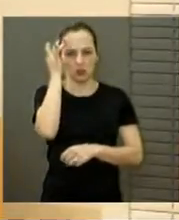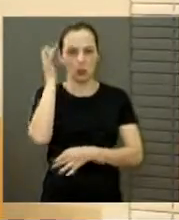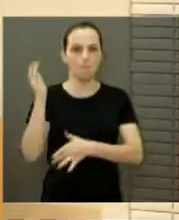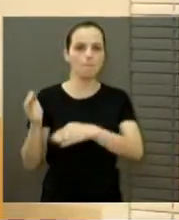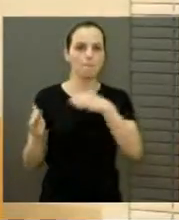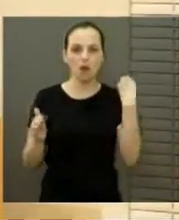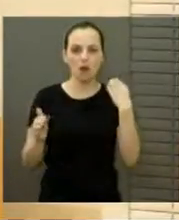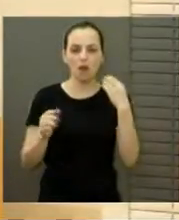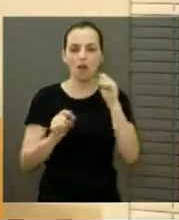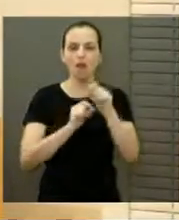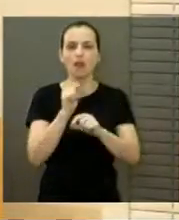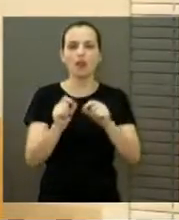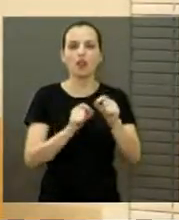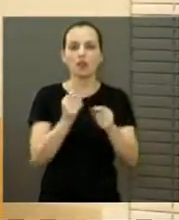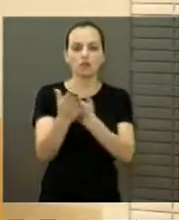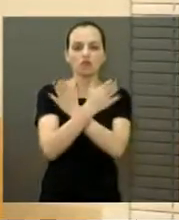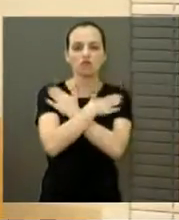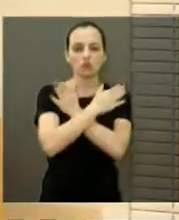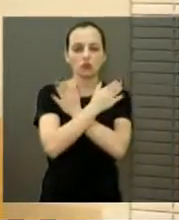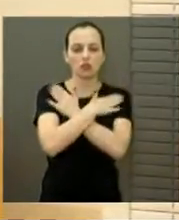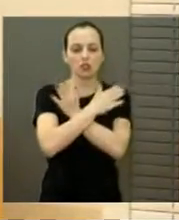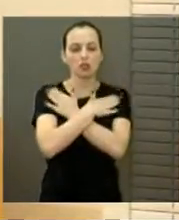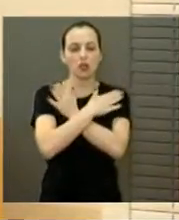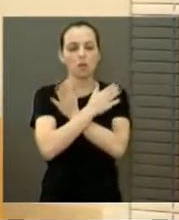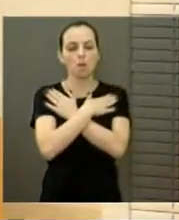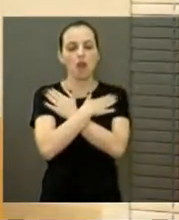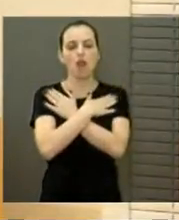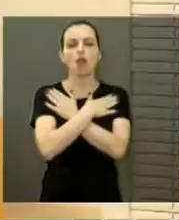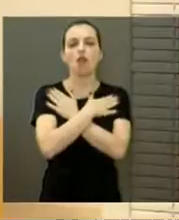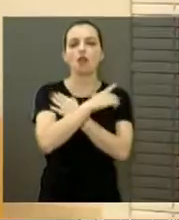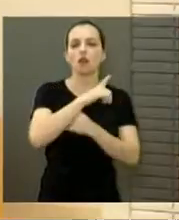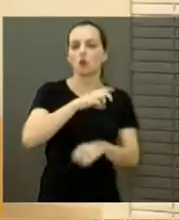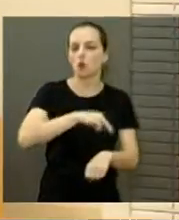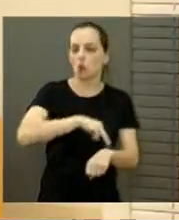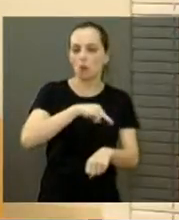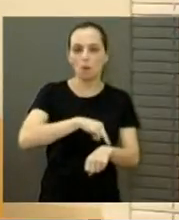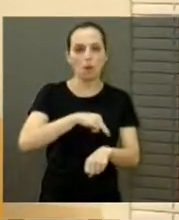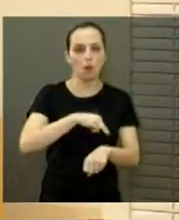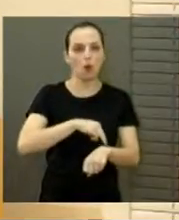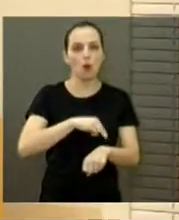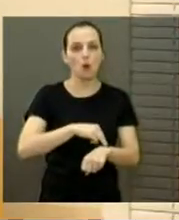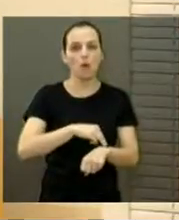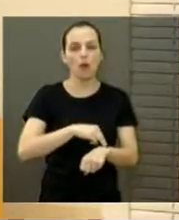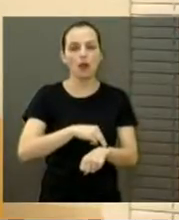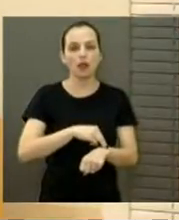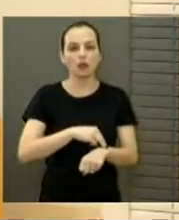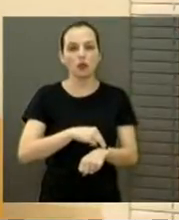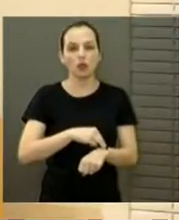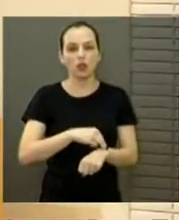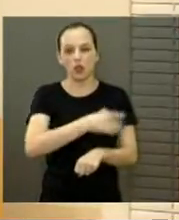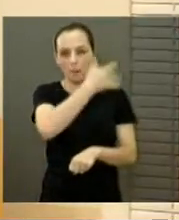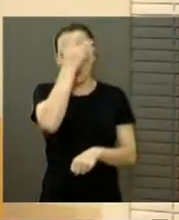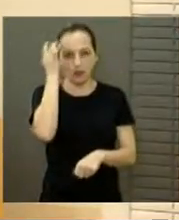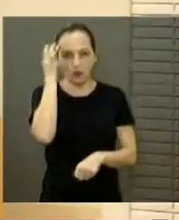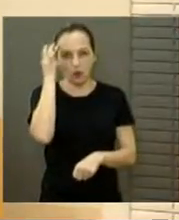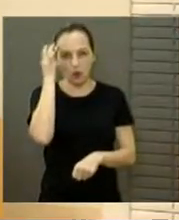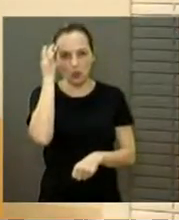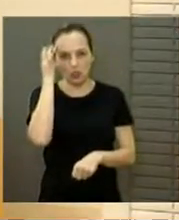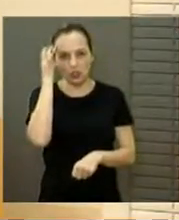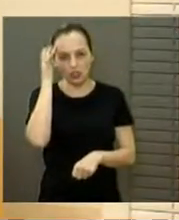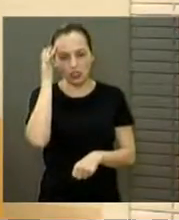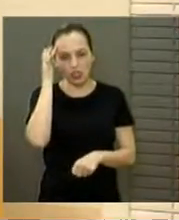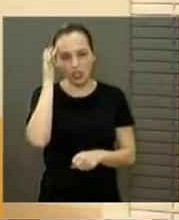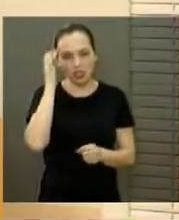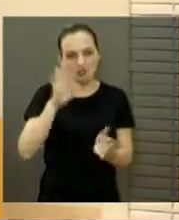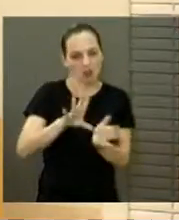em o desemprego está em alta, não é fácil em que, no momento em que o número de homicídios, de sequestros, de